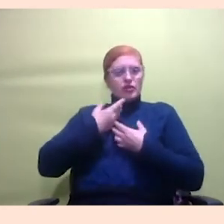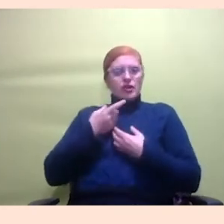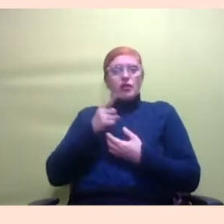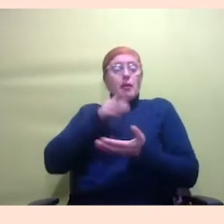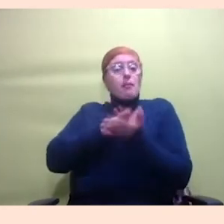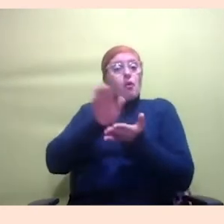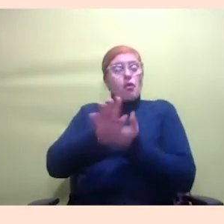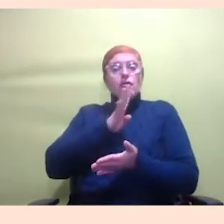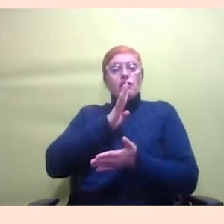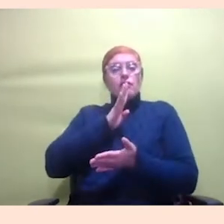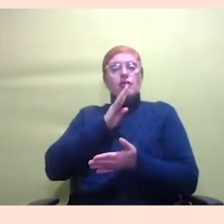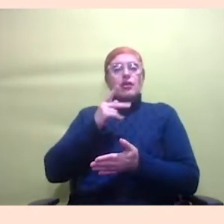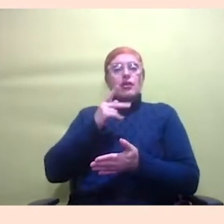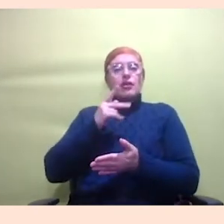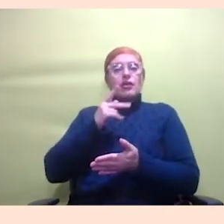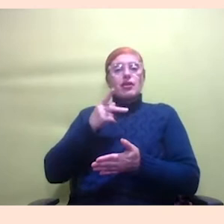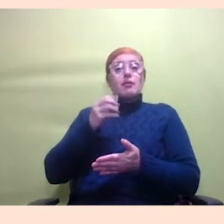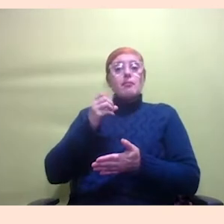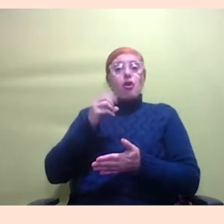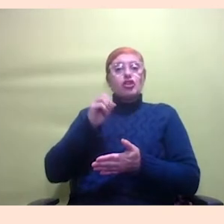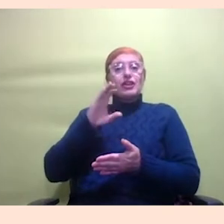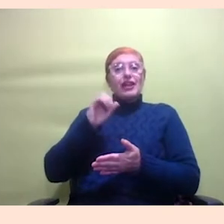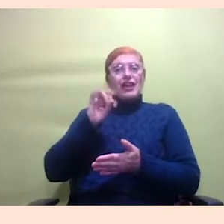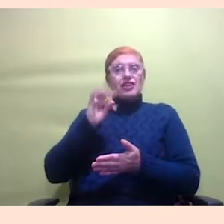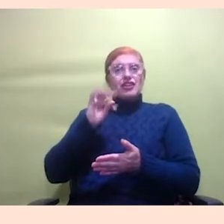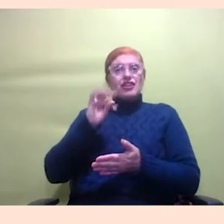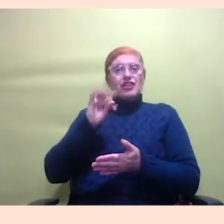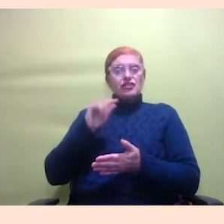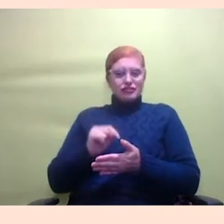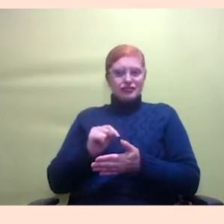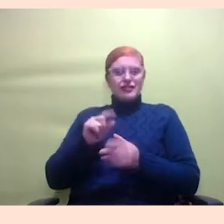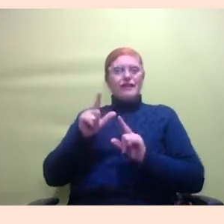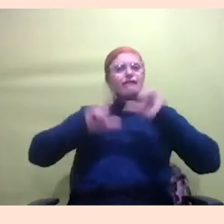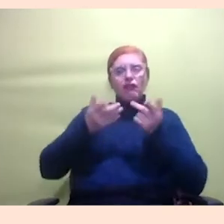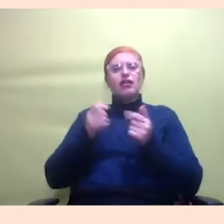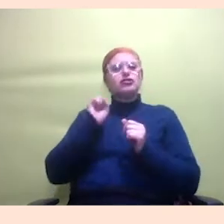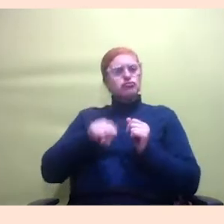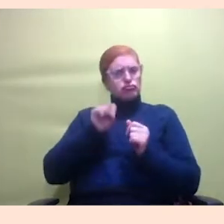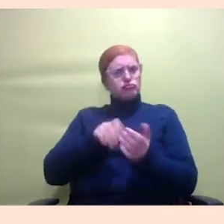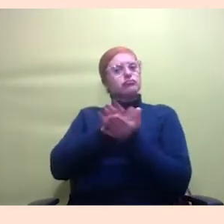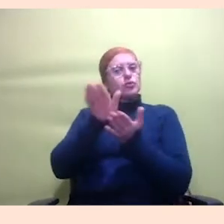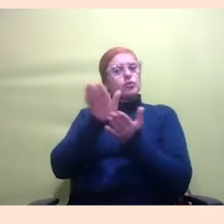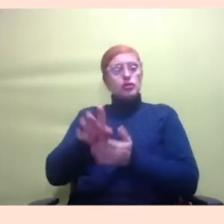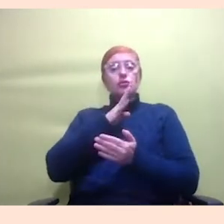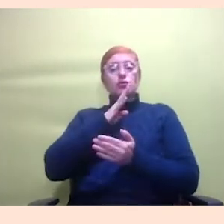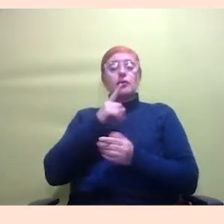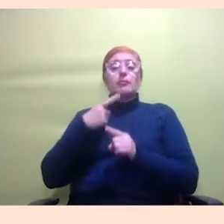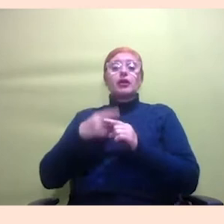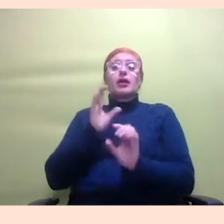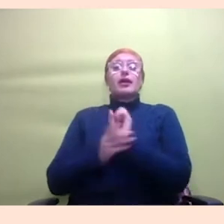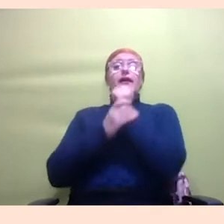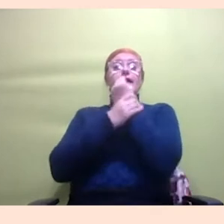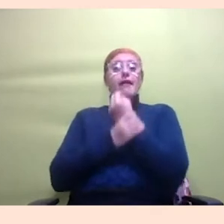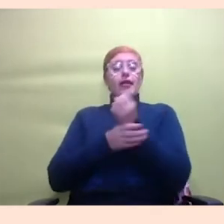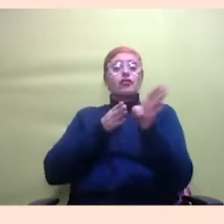não é produção de conhecimento que IGTV não é produção de conhecimento isso é produção de conhecimento porque me garante acessar direitos me garante acessar